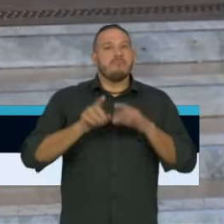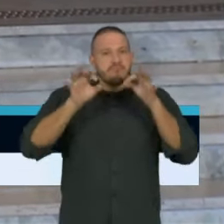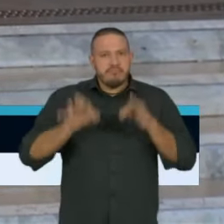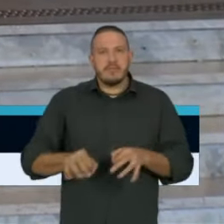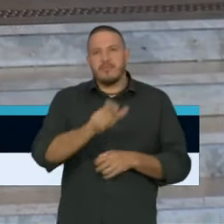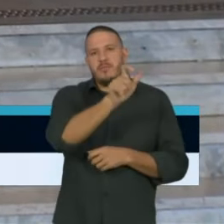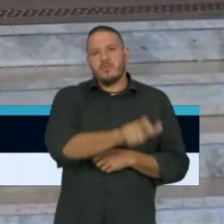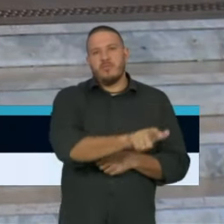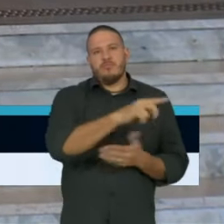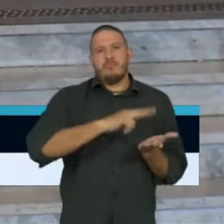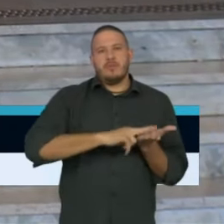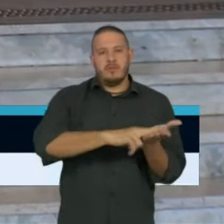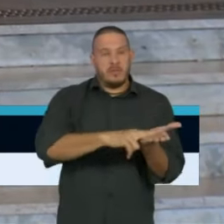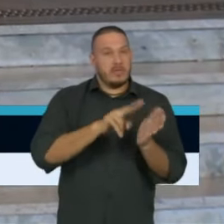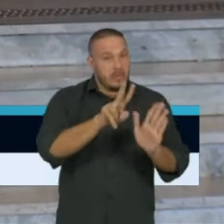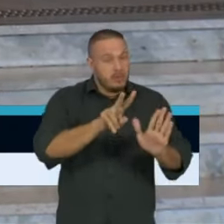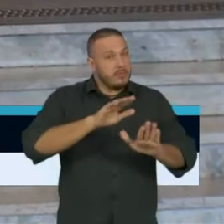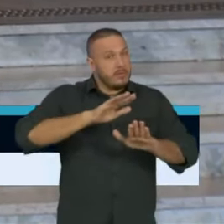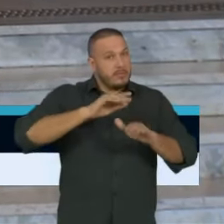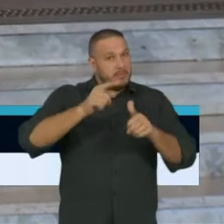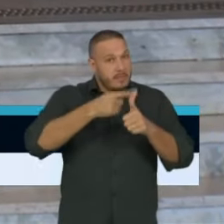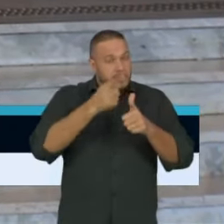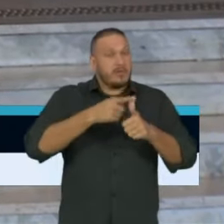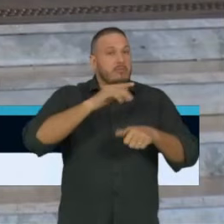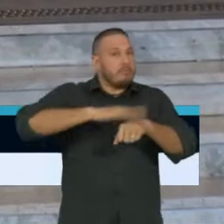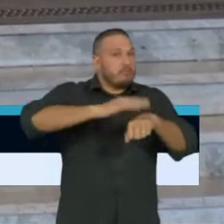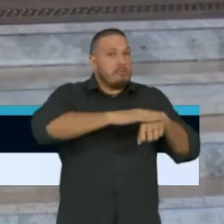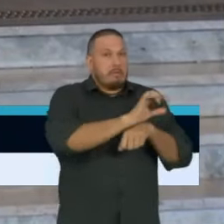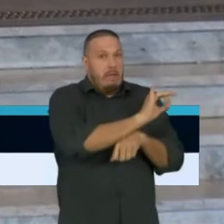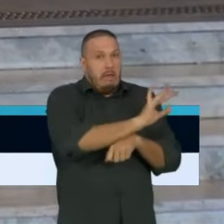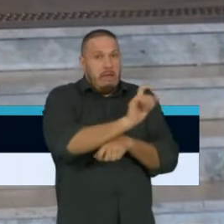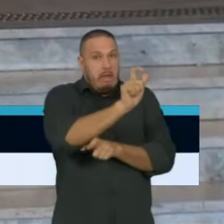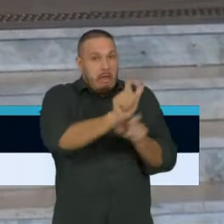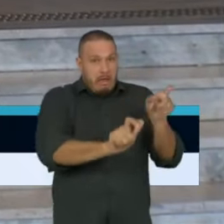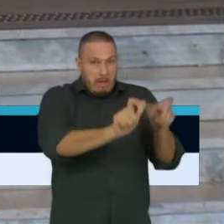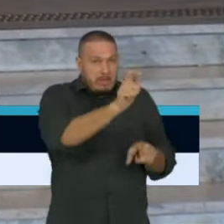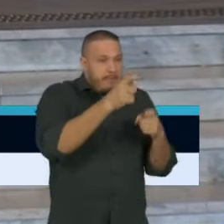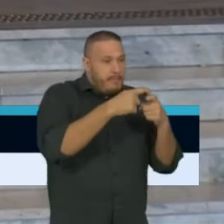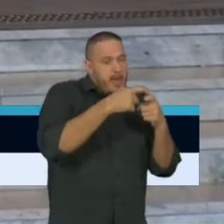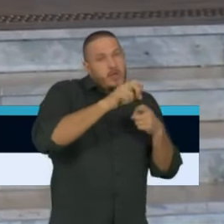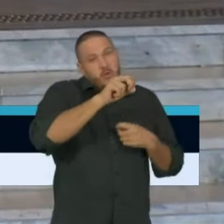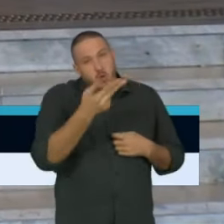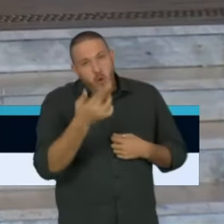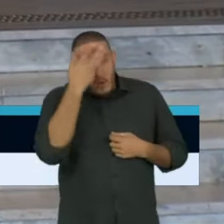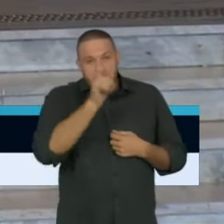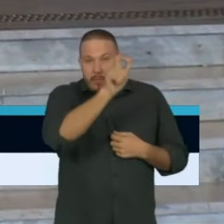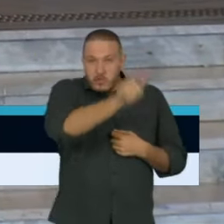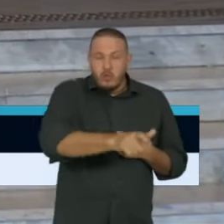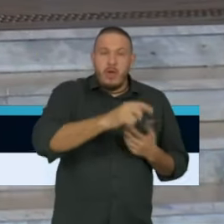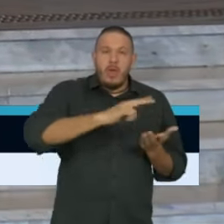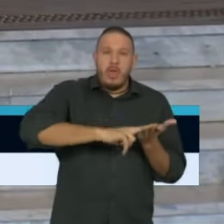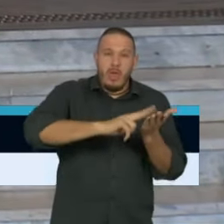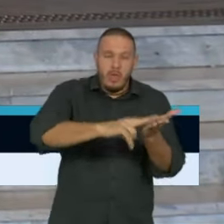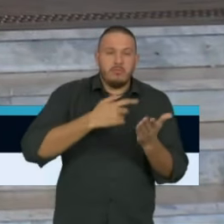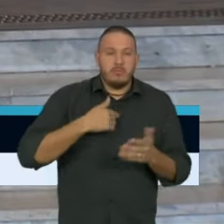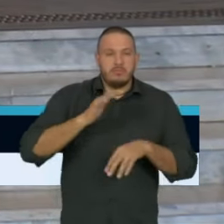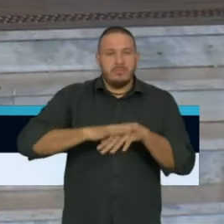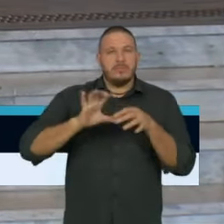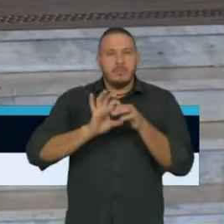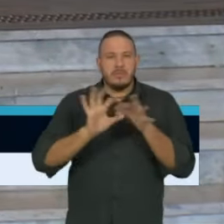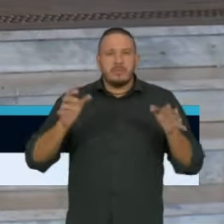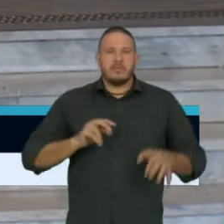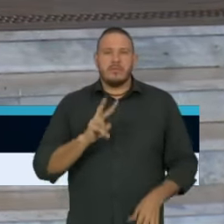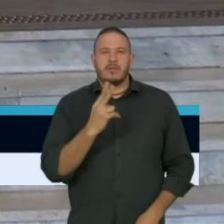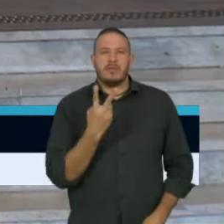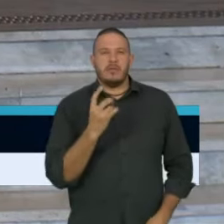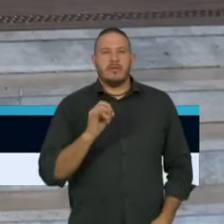paciente. Então, caberá a cada médico e a cada paciente disponibilizar da hidroxicloroquina